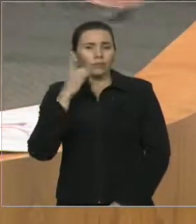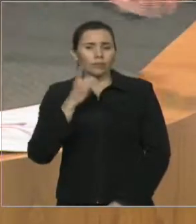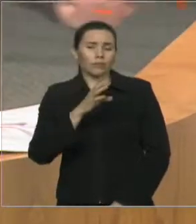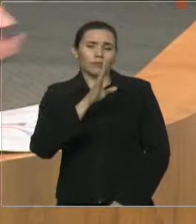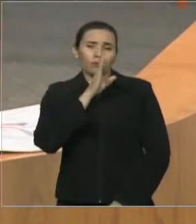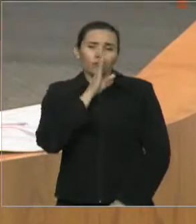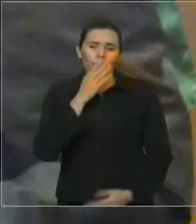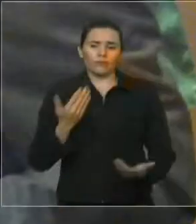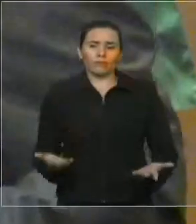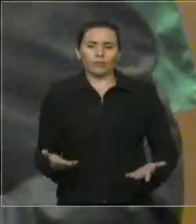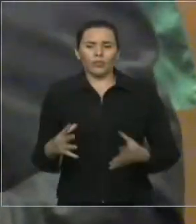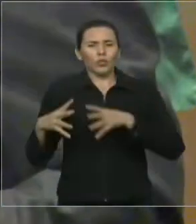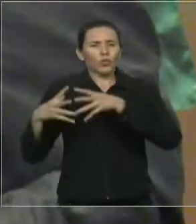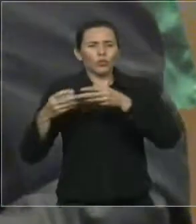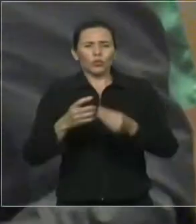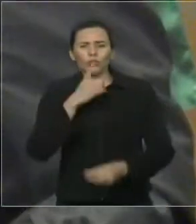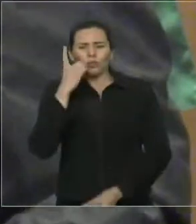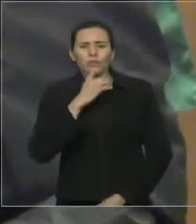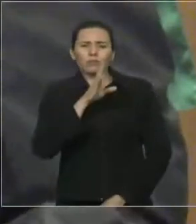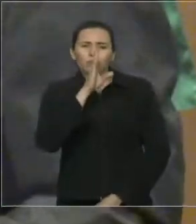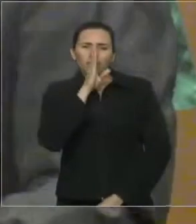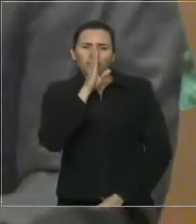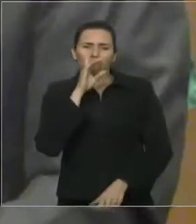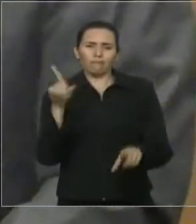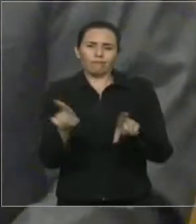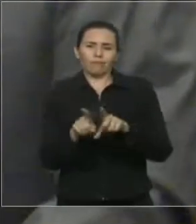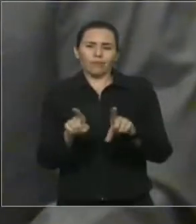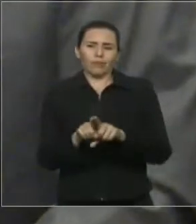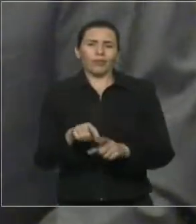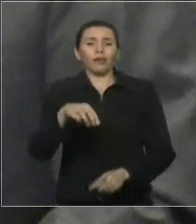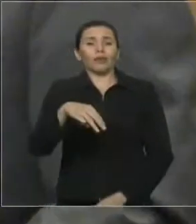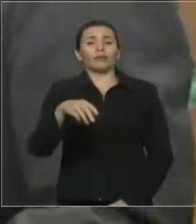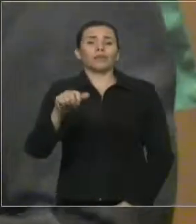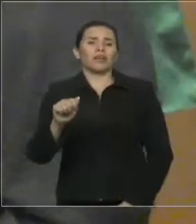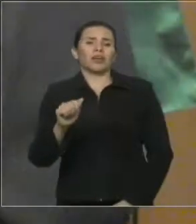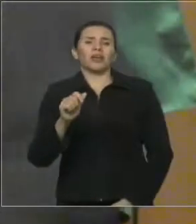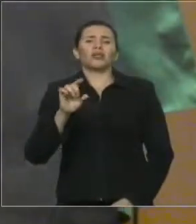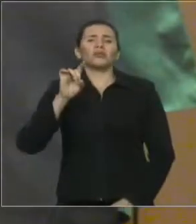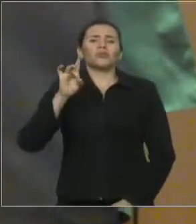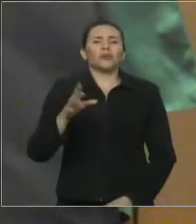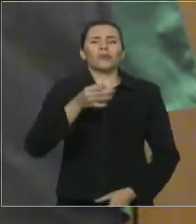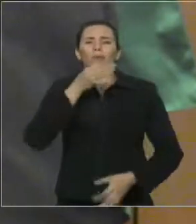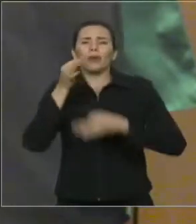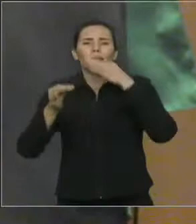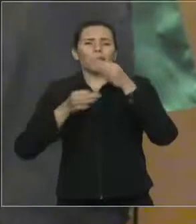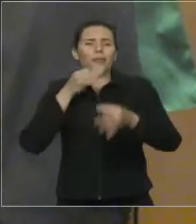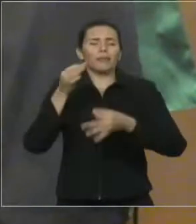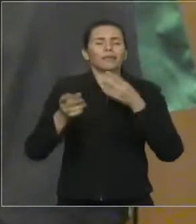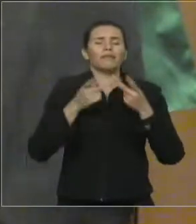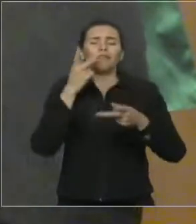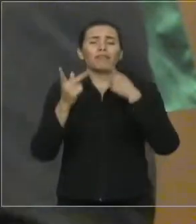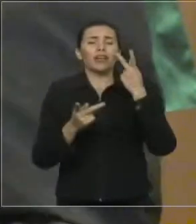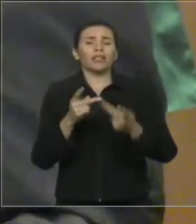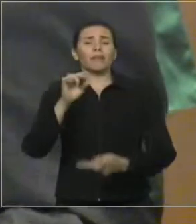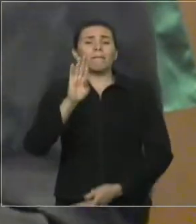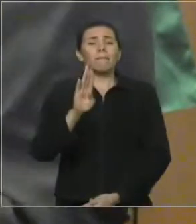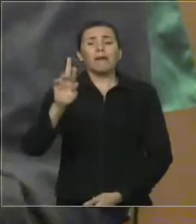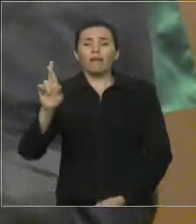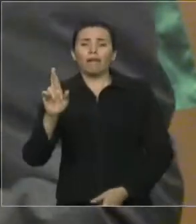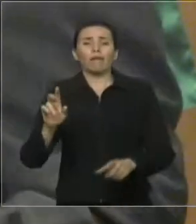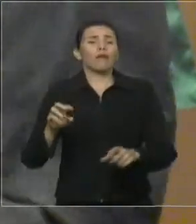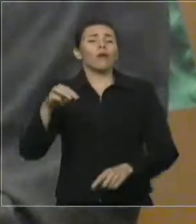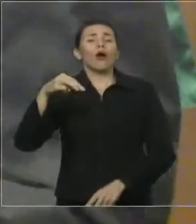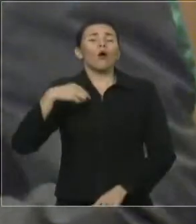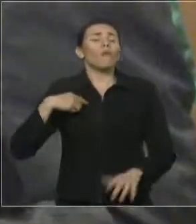se silenciaram todos aqui em relação a isso? Todos, todos se silenciaram em relação a isso. Deve o deputado